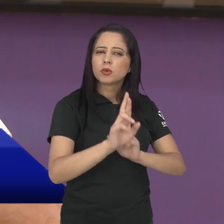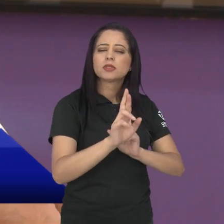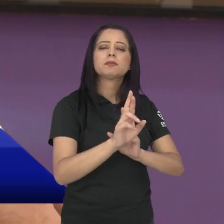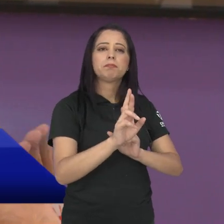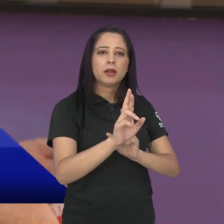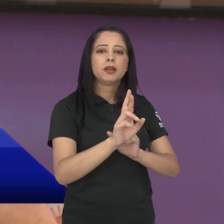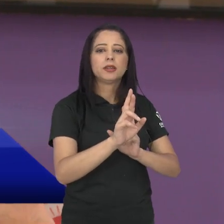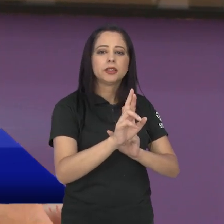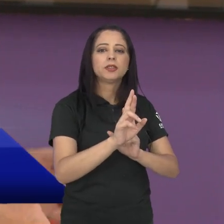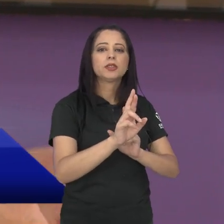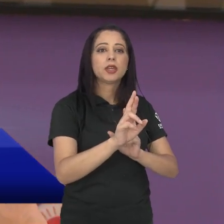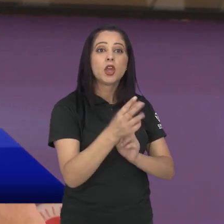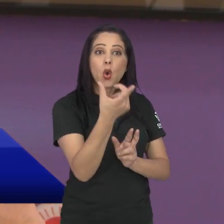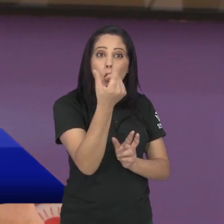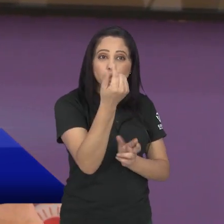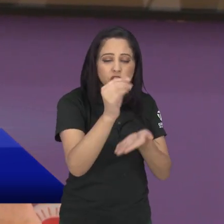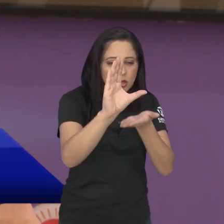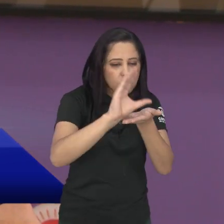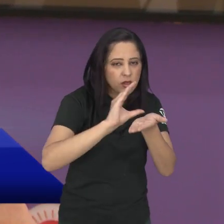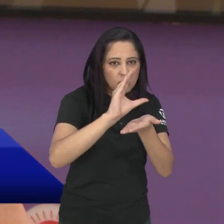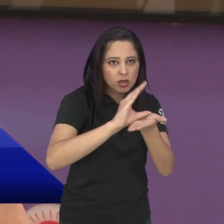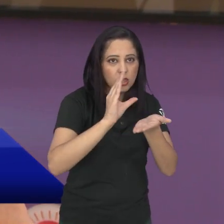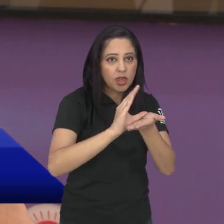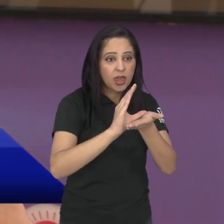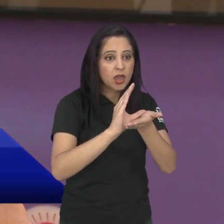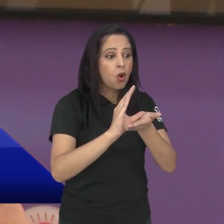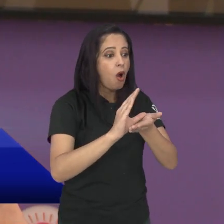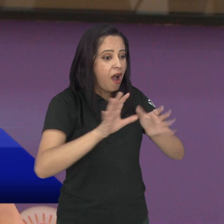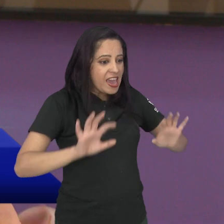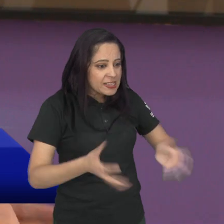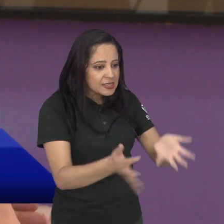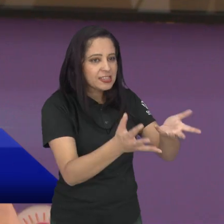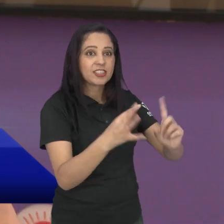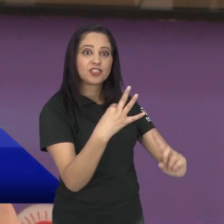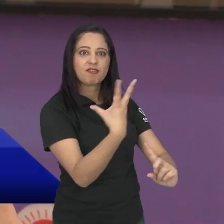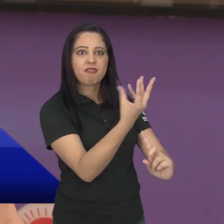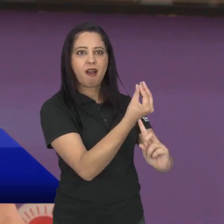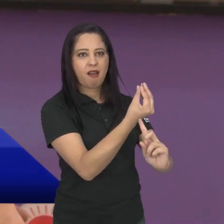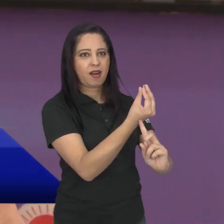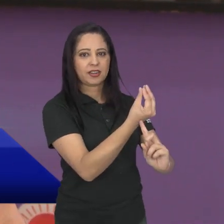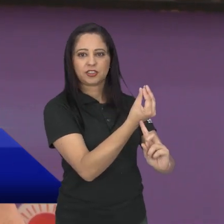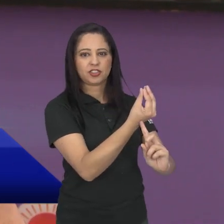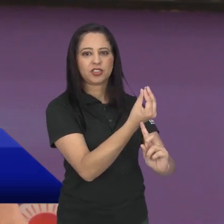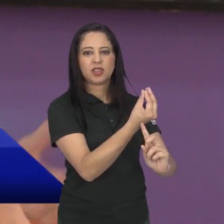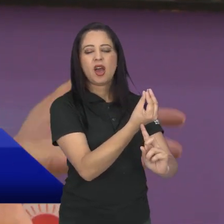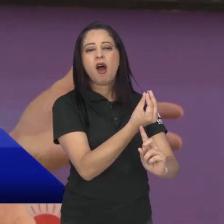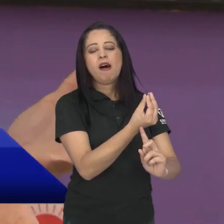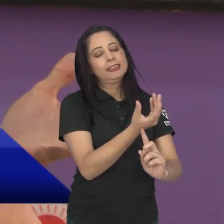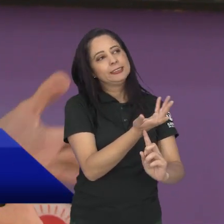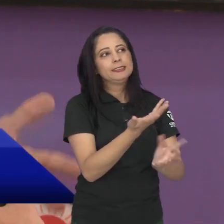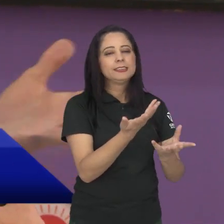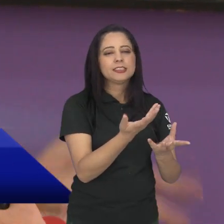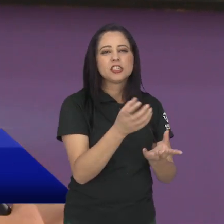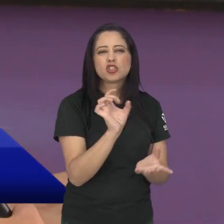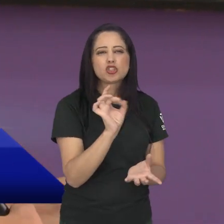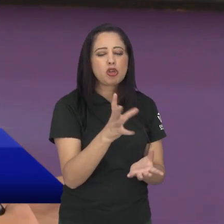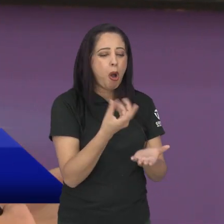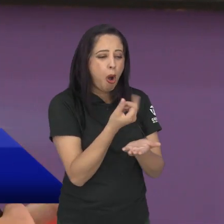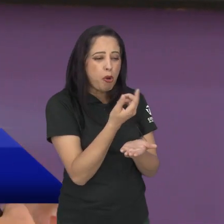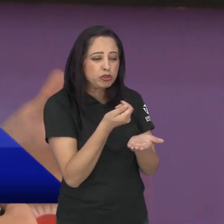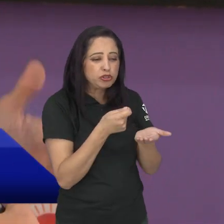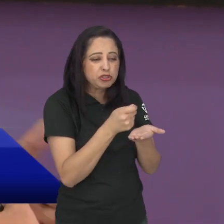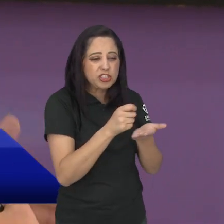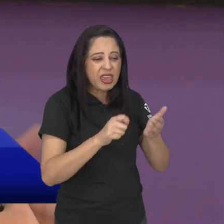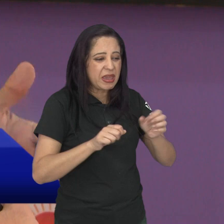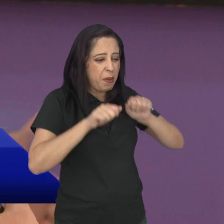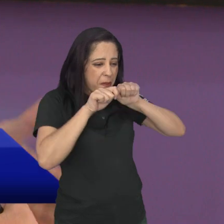que esse recurso fortaleça o setor criativo a gente não quer somente distribuir esse